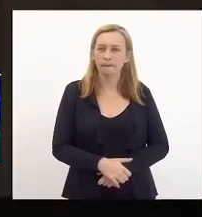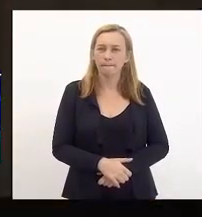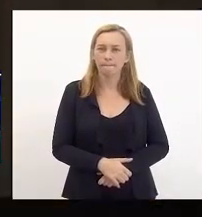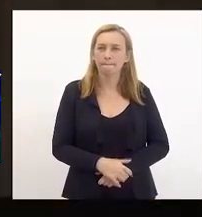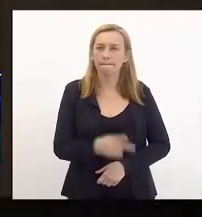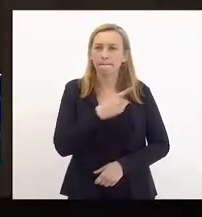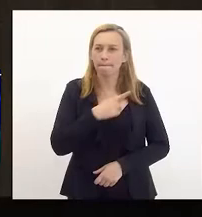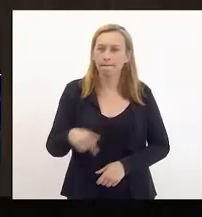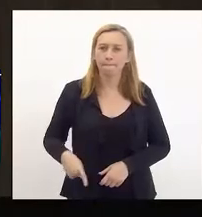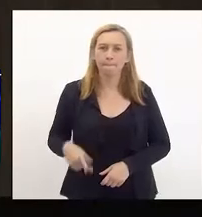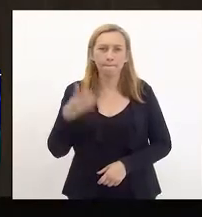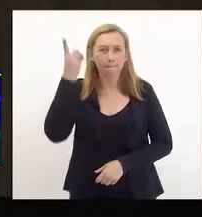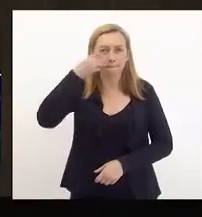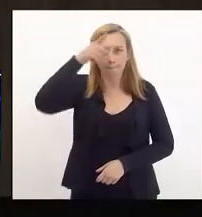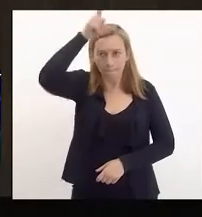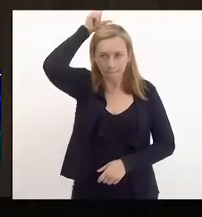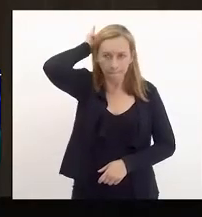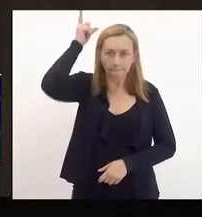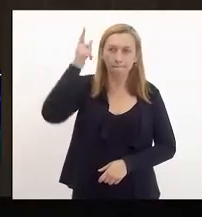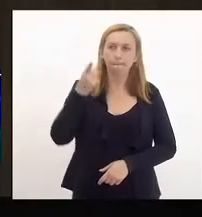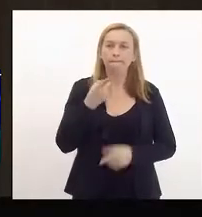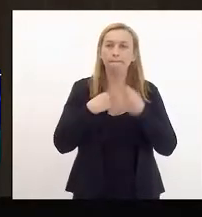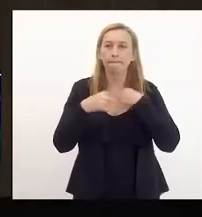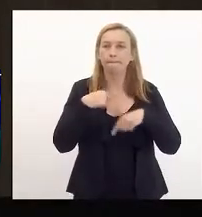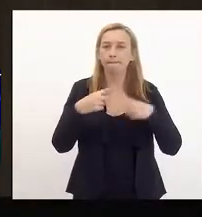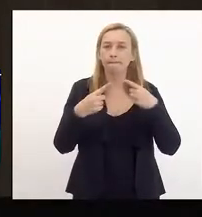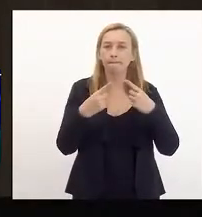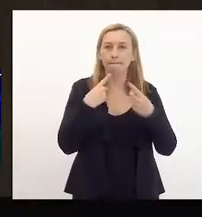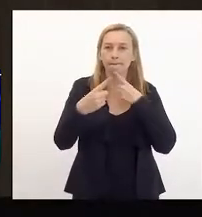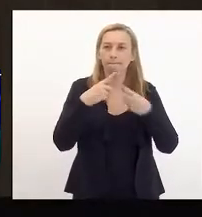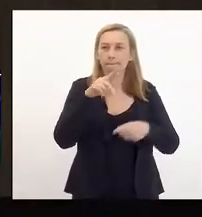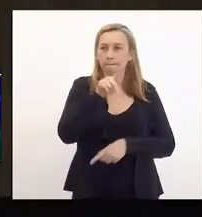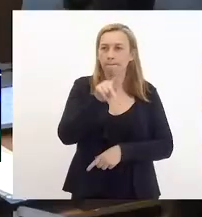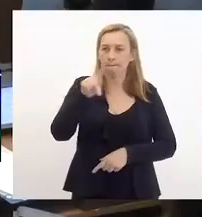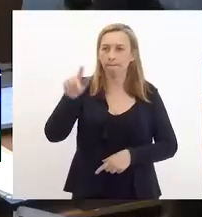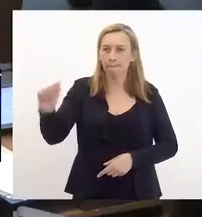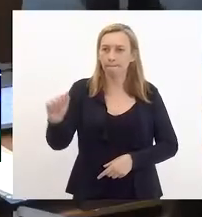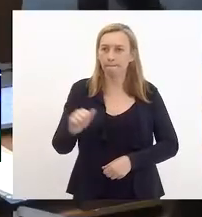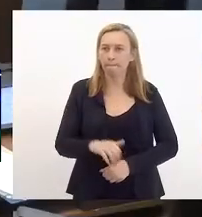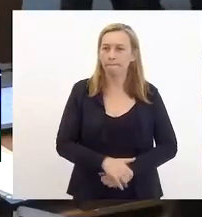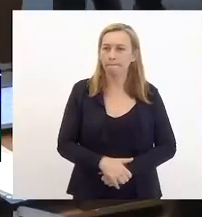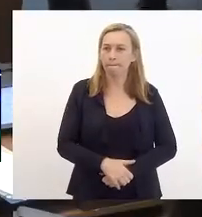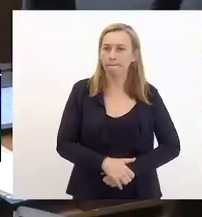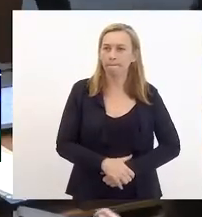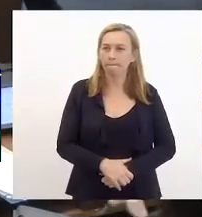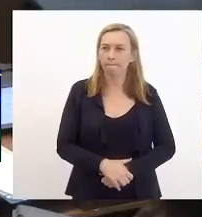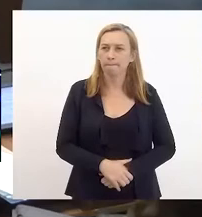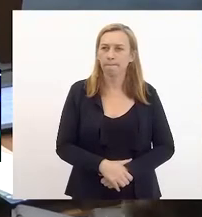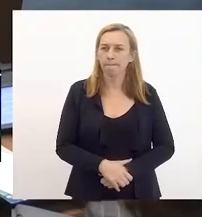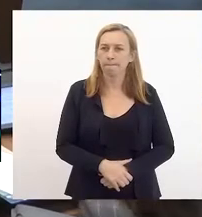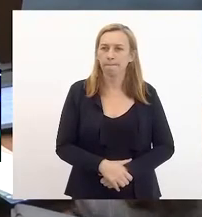Presidente, o deputado Luiz Paulo deseja discutir o PPA. A minha questão é outra.